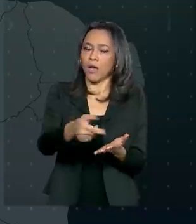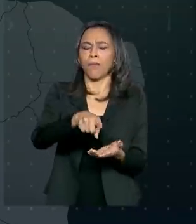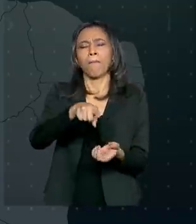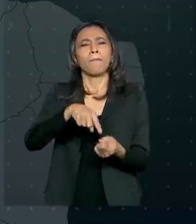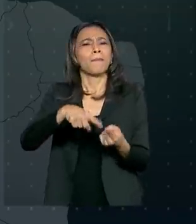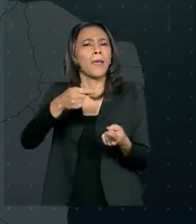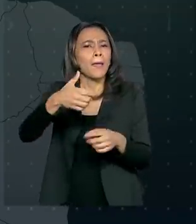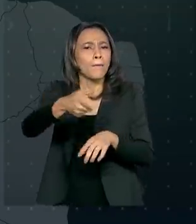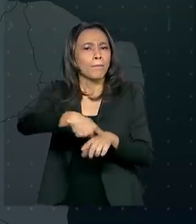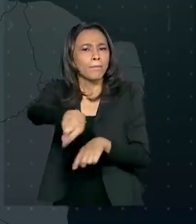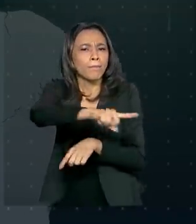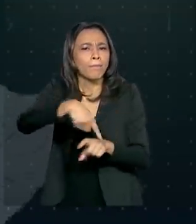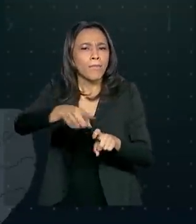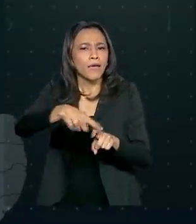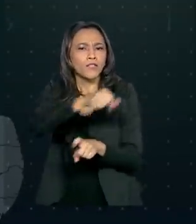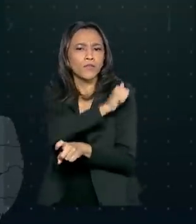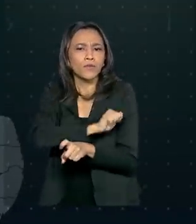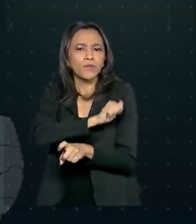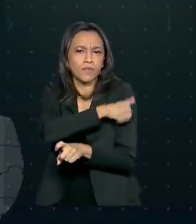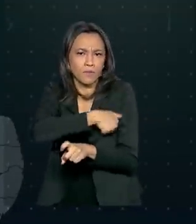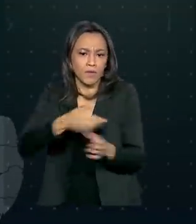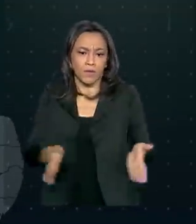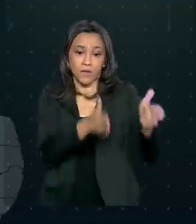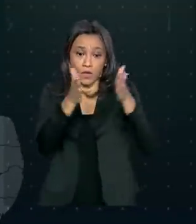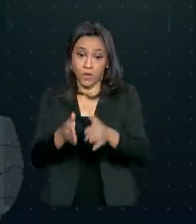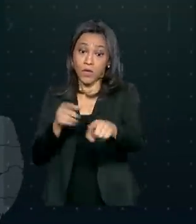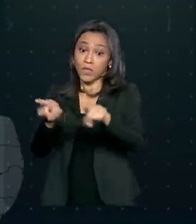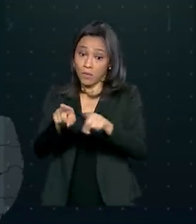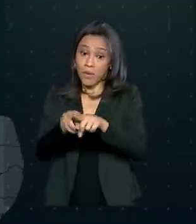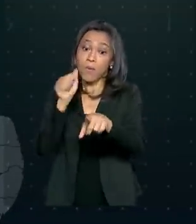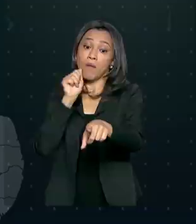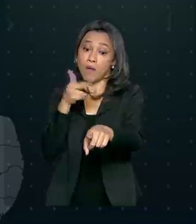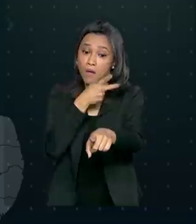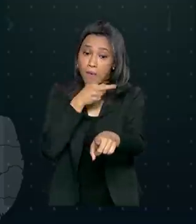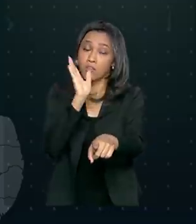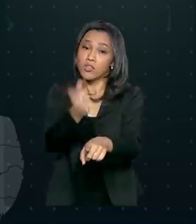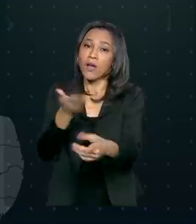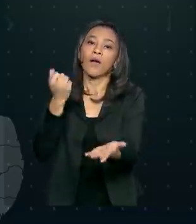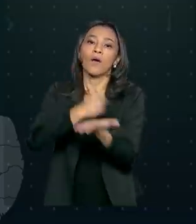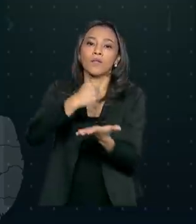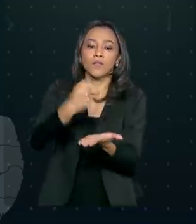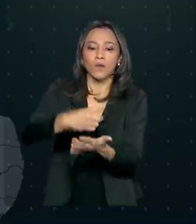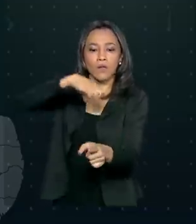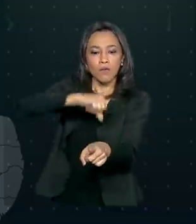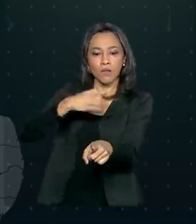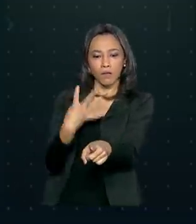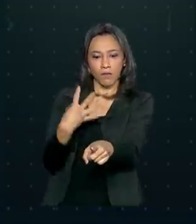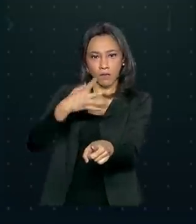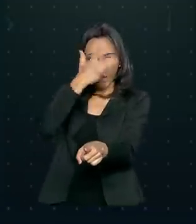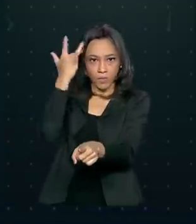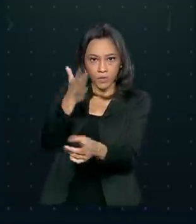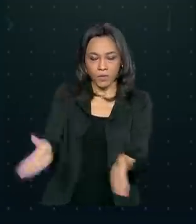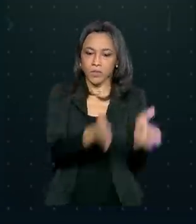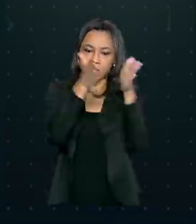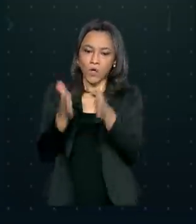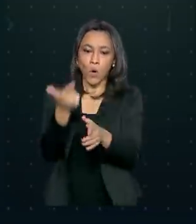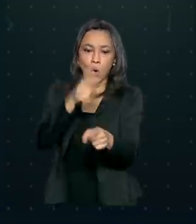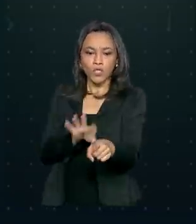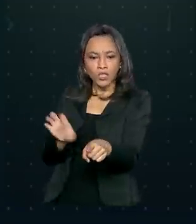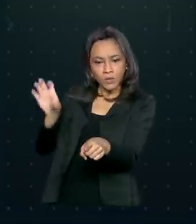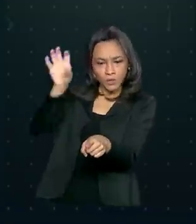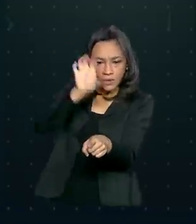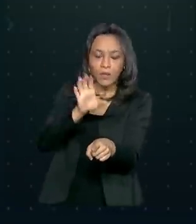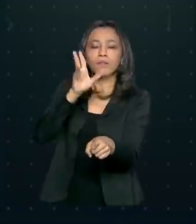médicos e enfermeiros. Também na região norte, o Amapá contratou 94 pessoas. Outros estados